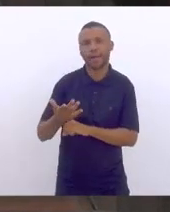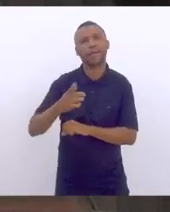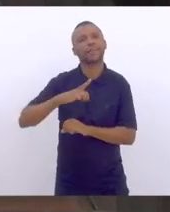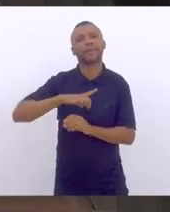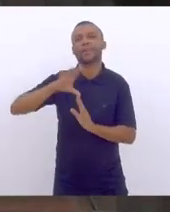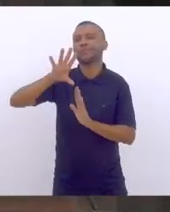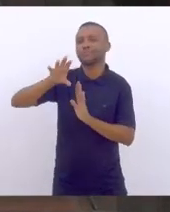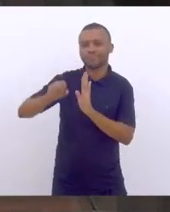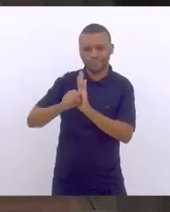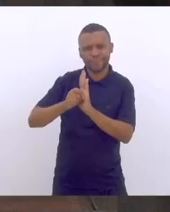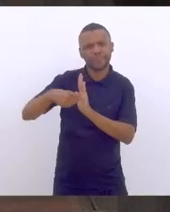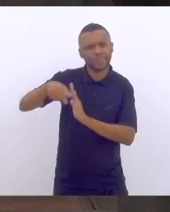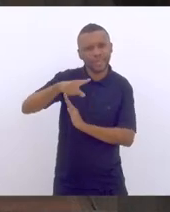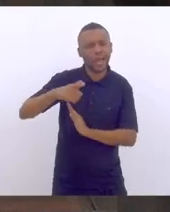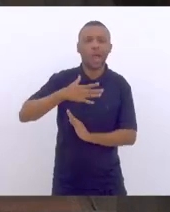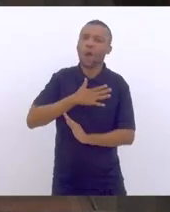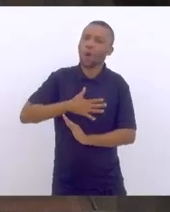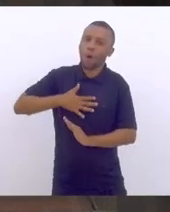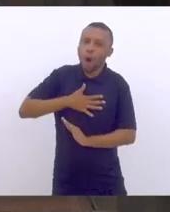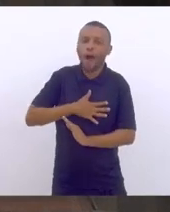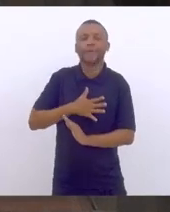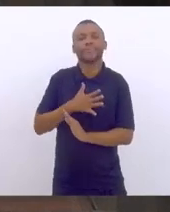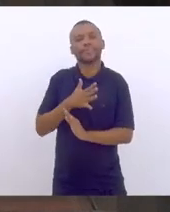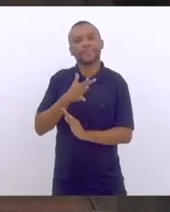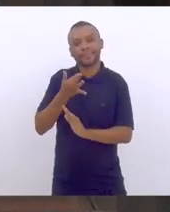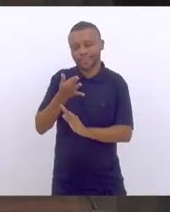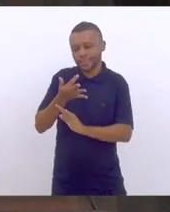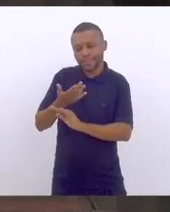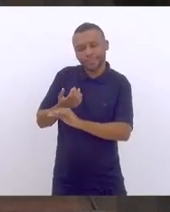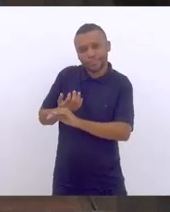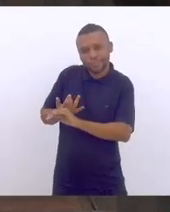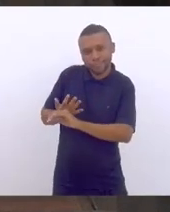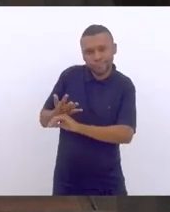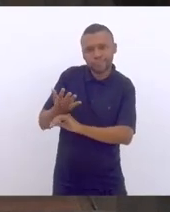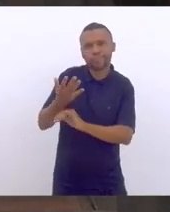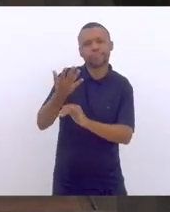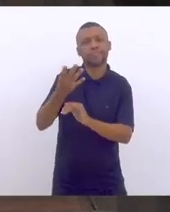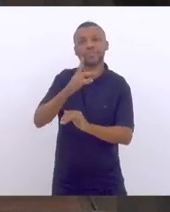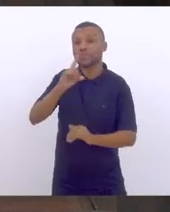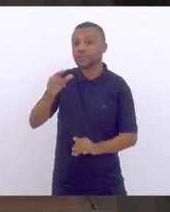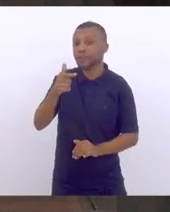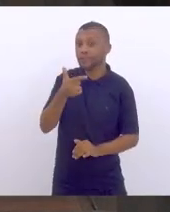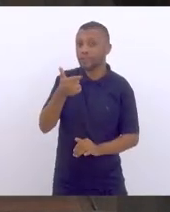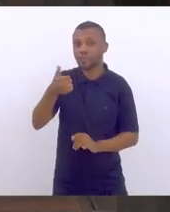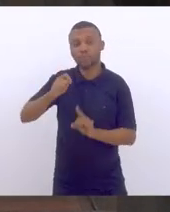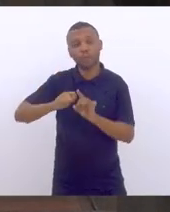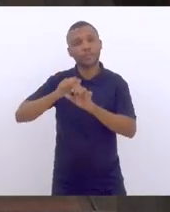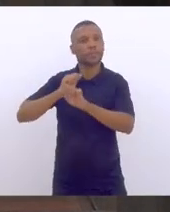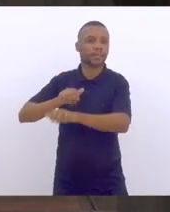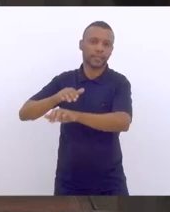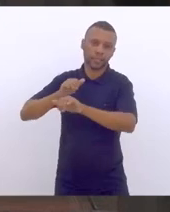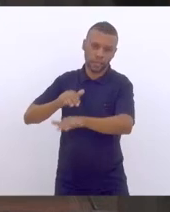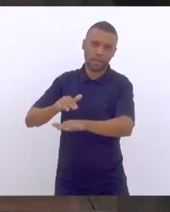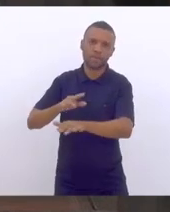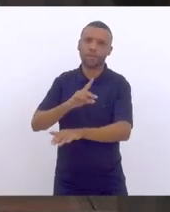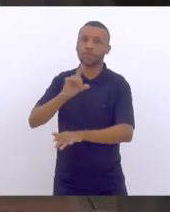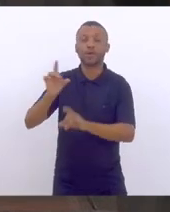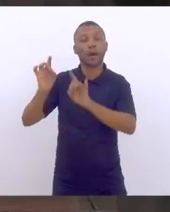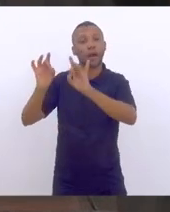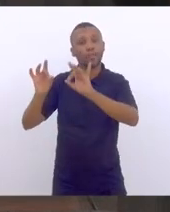de vegetação, e dia 21 foi o dia da árvore, em que, se você